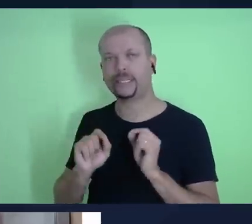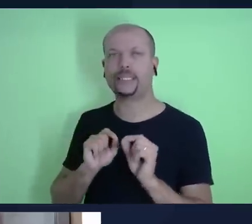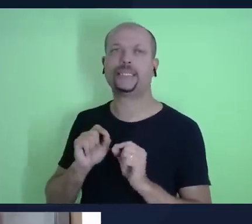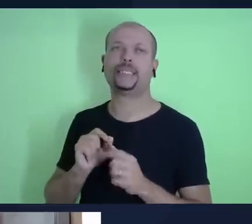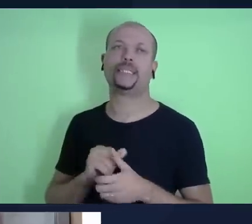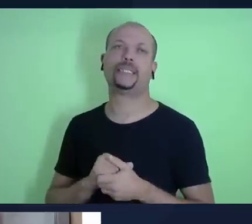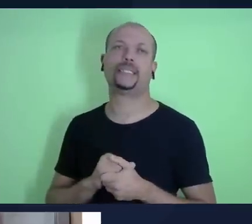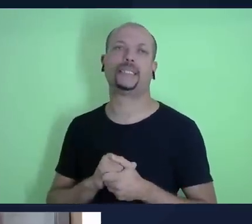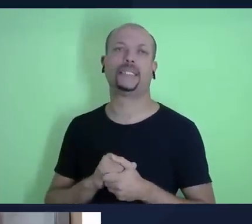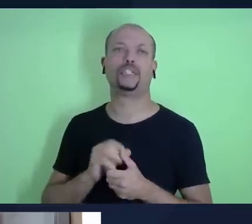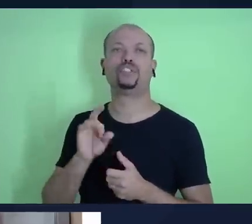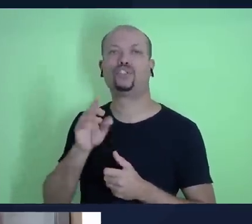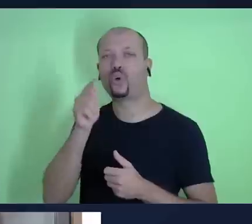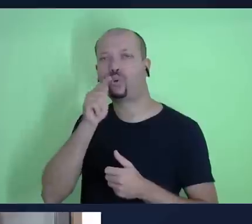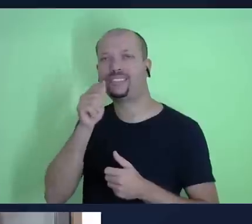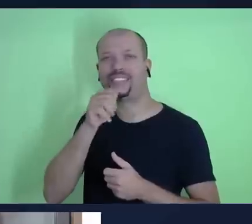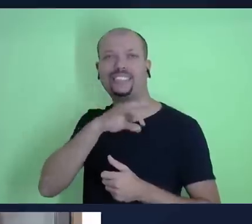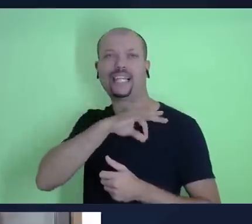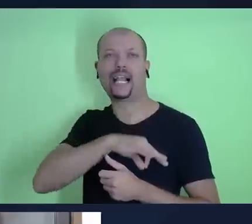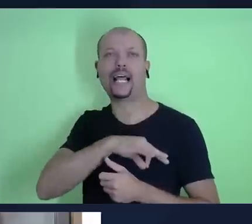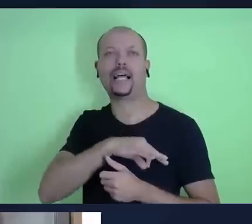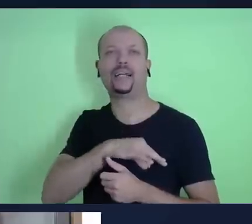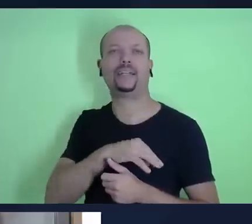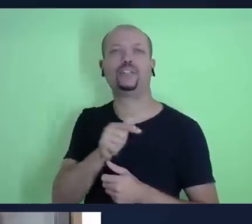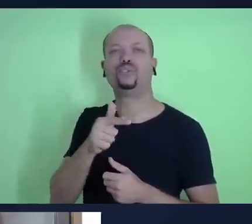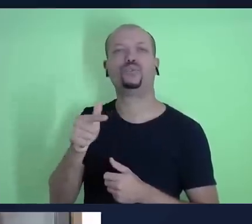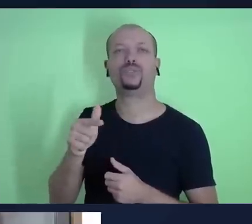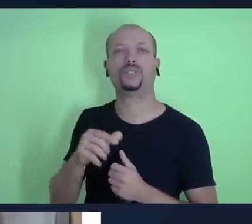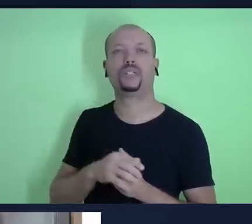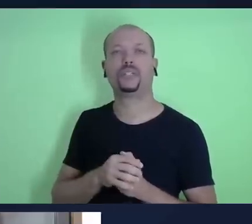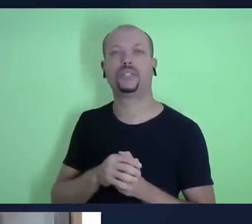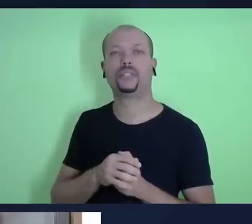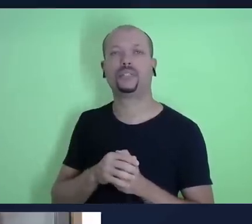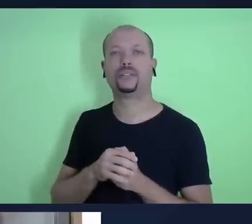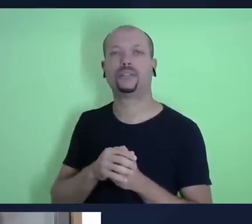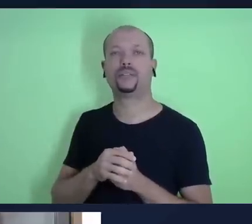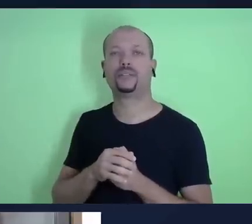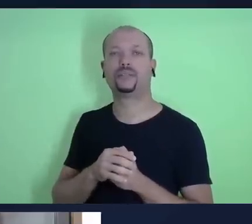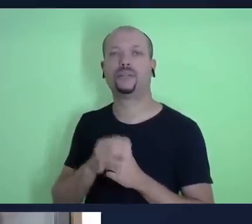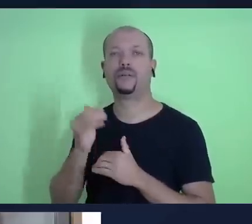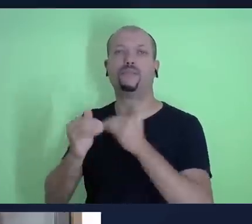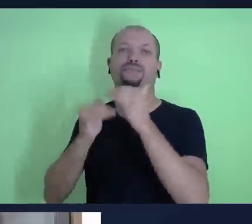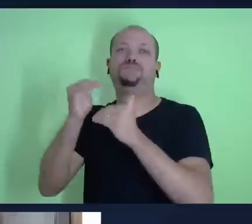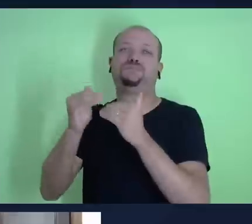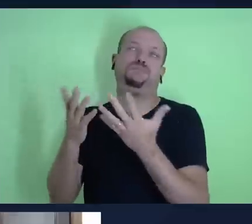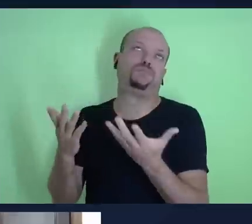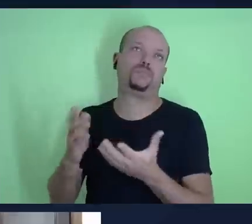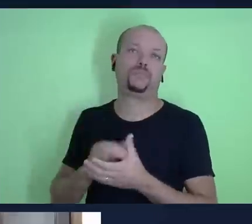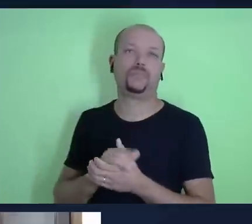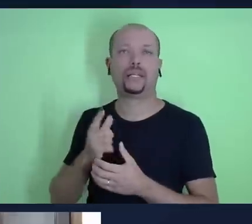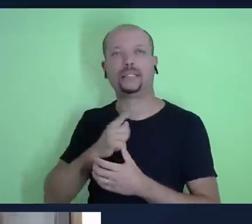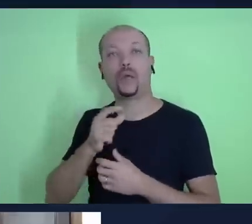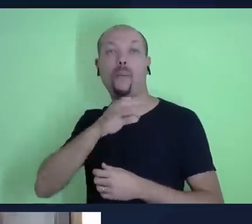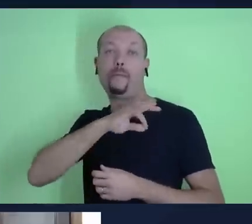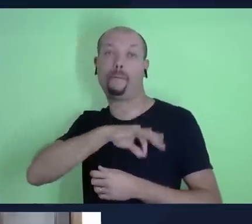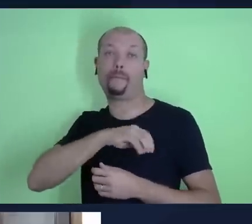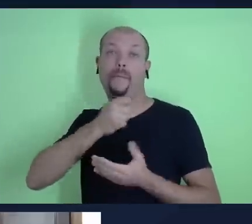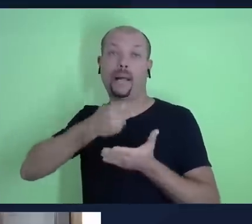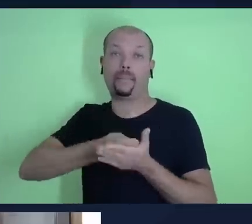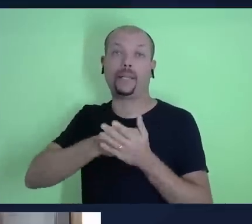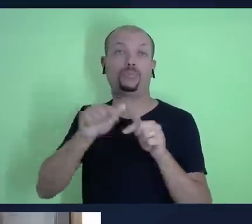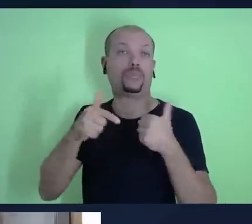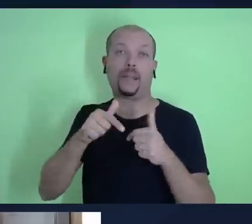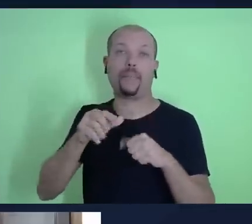só considerando o salário a gente não tem um aumento de propriedade né a gente tem o pagamento pelo serviço que a gente